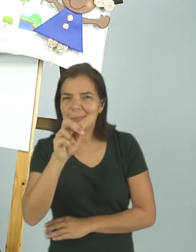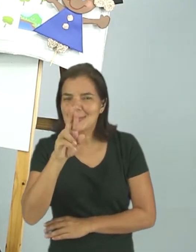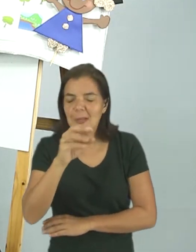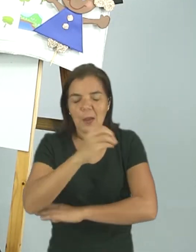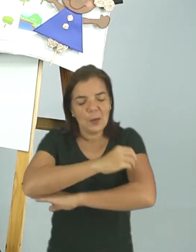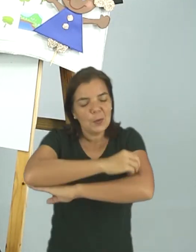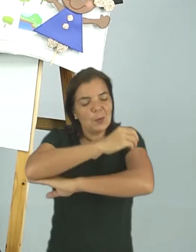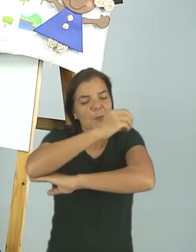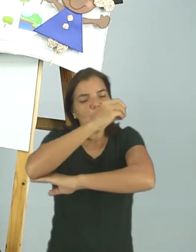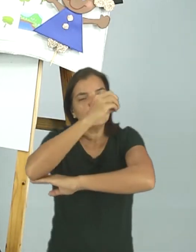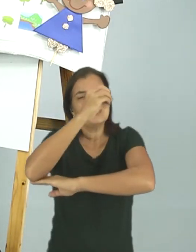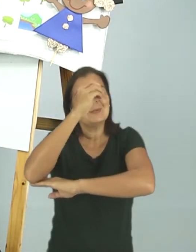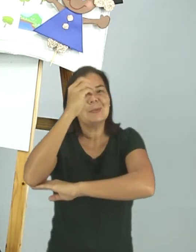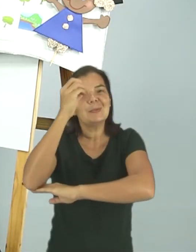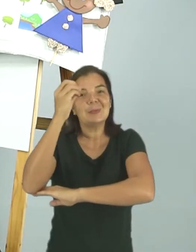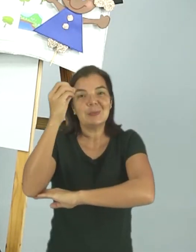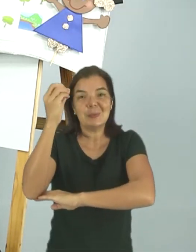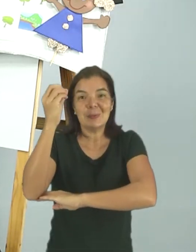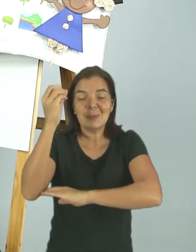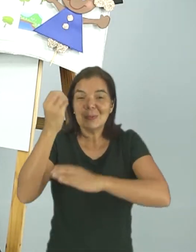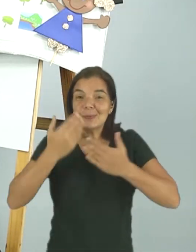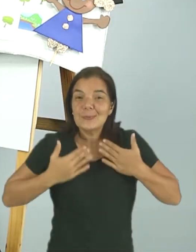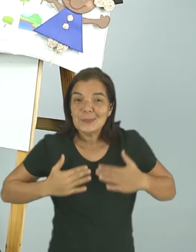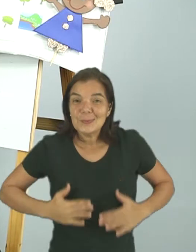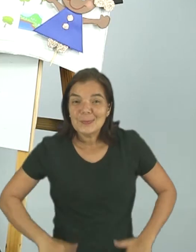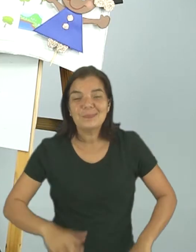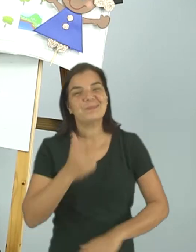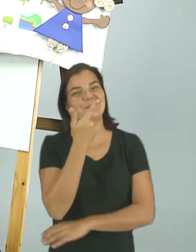sol nascendo de pijama?